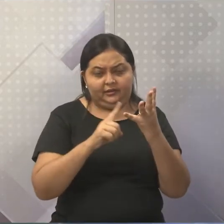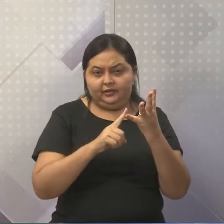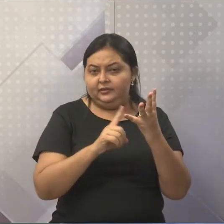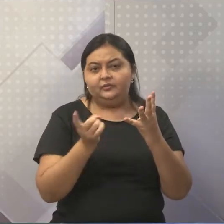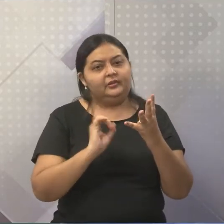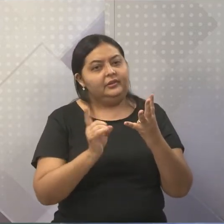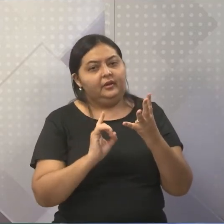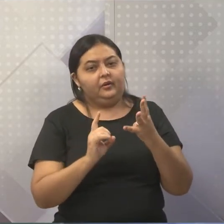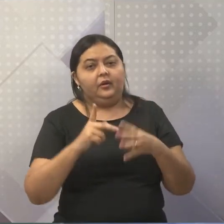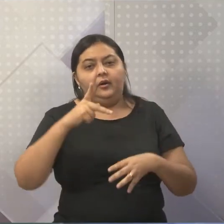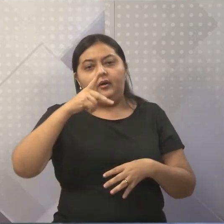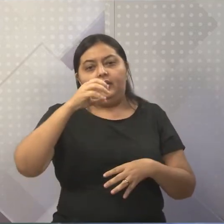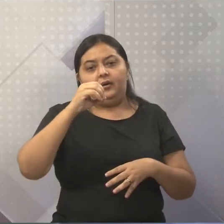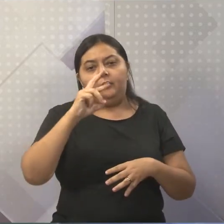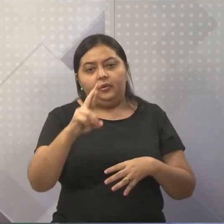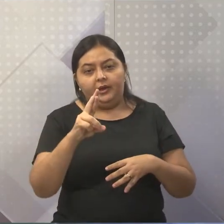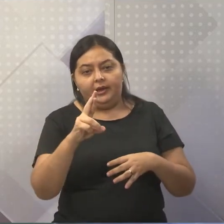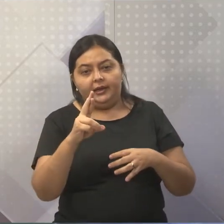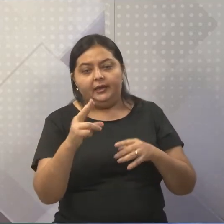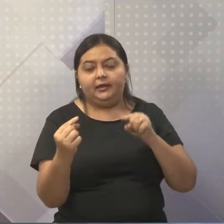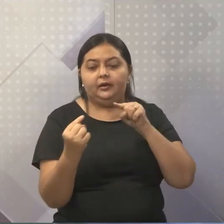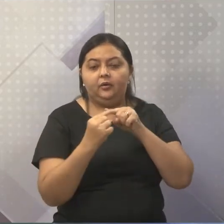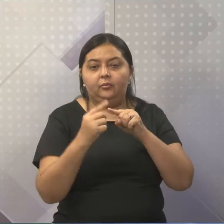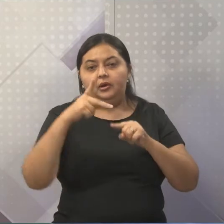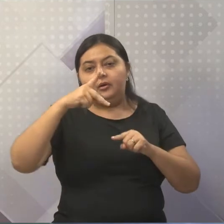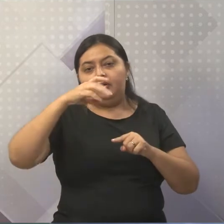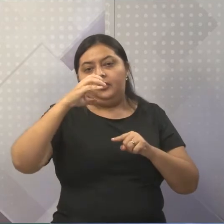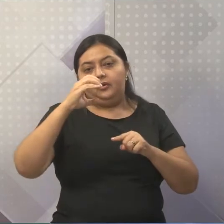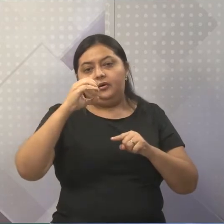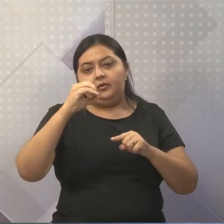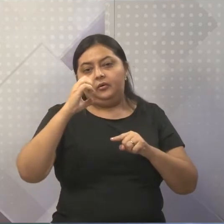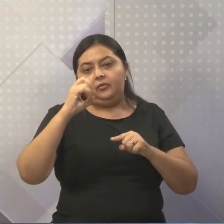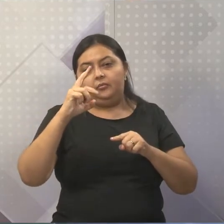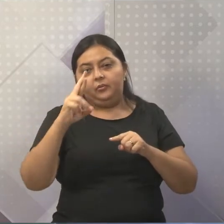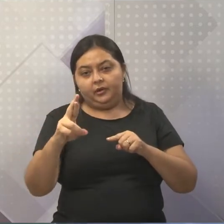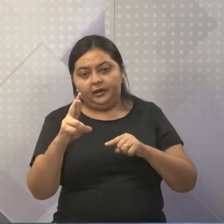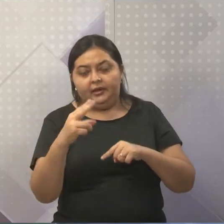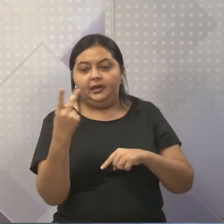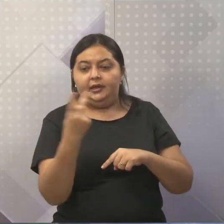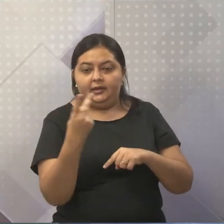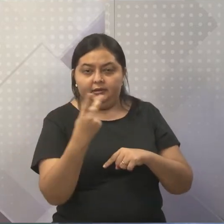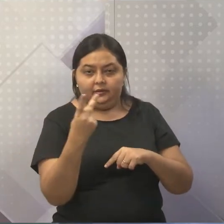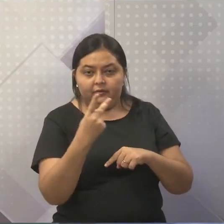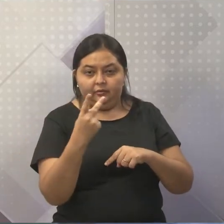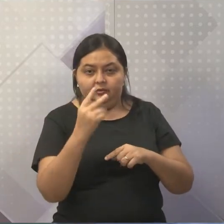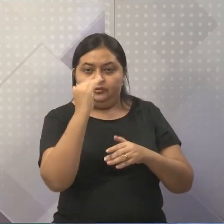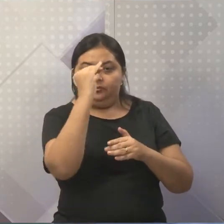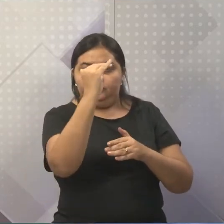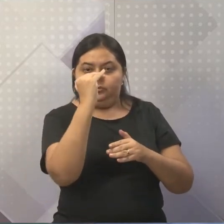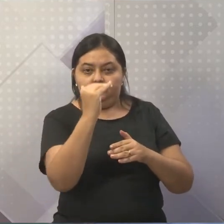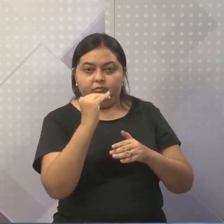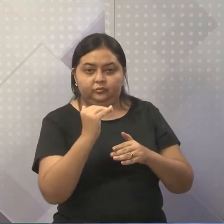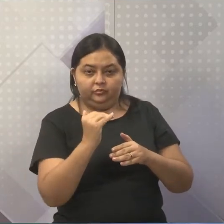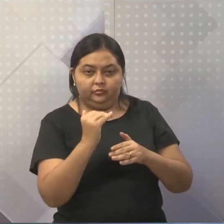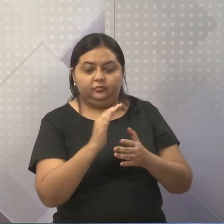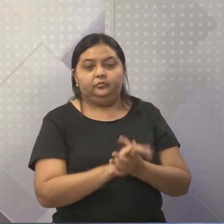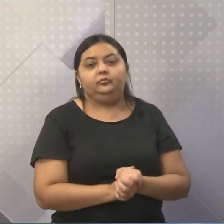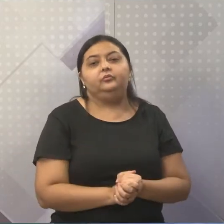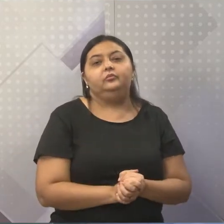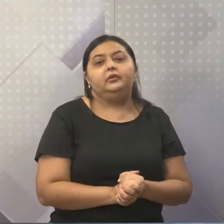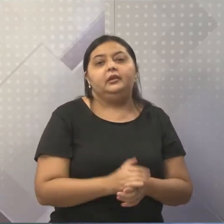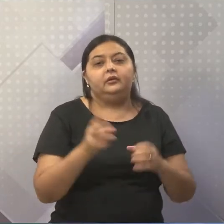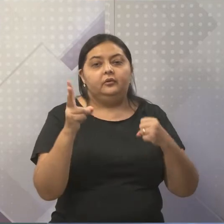por vem de poer, que é segunda conjugação. Então, quando nós falamos de tempos verbais, nós estamos falando